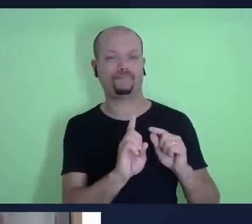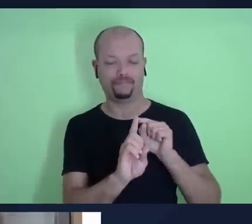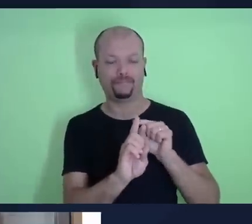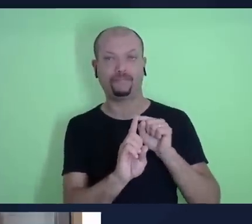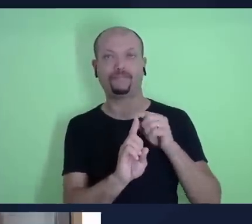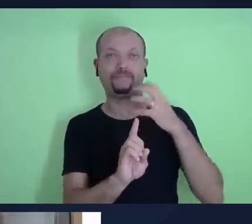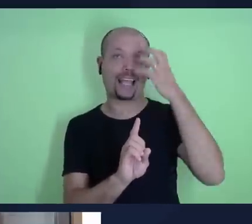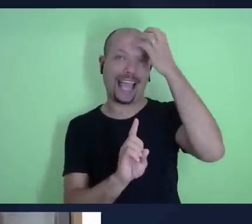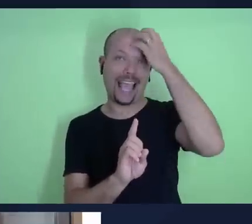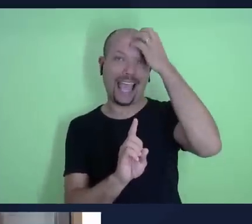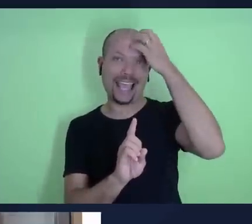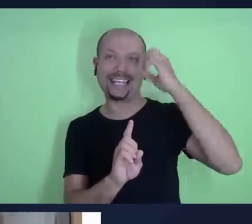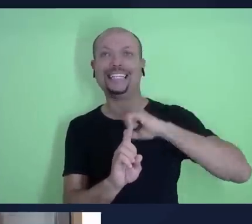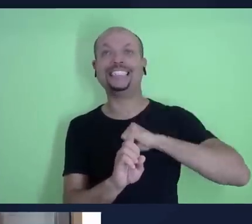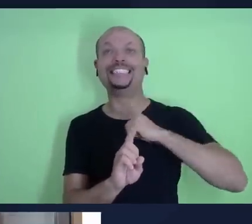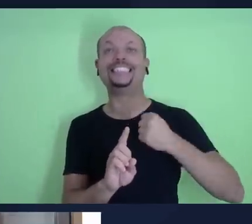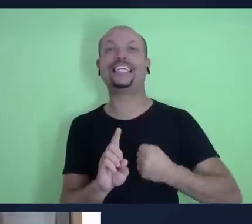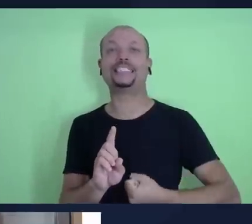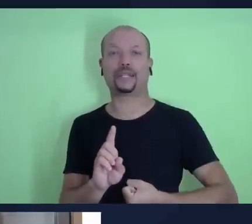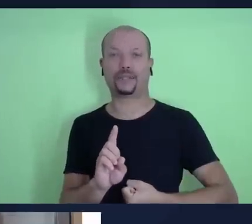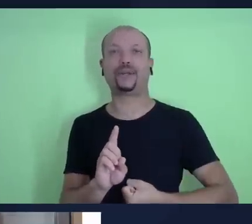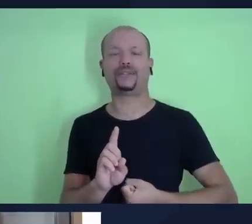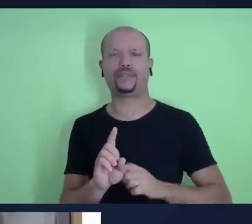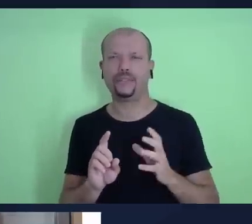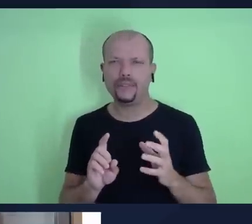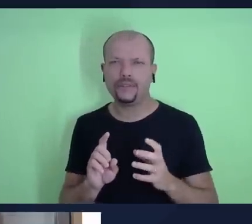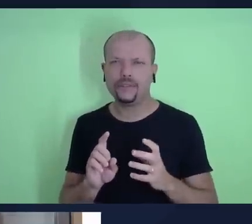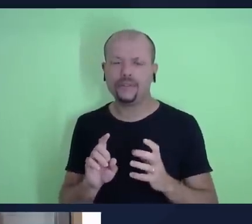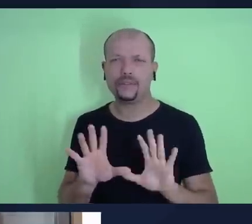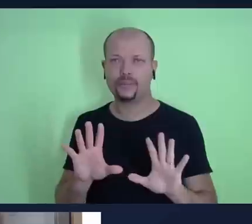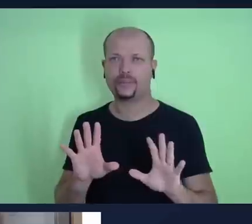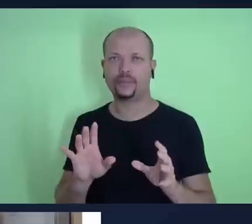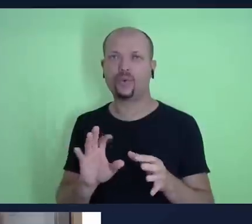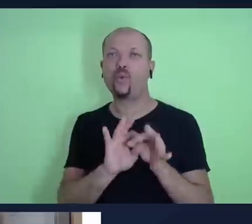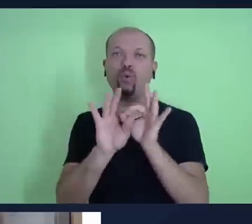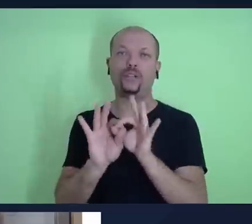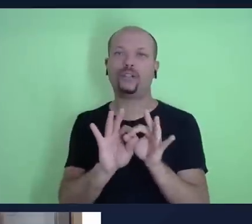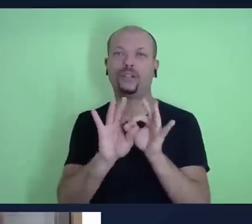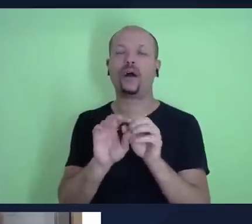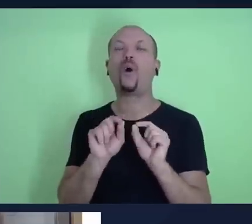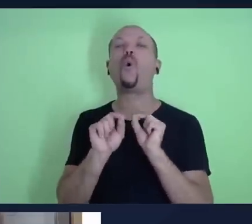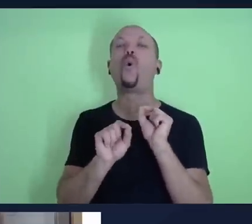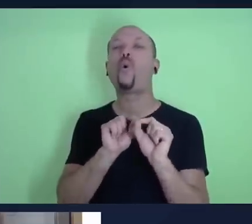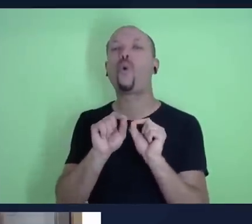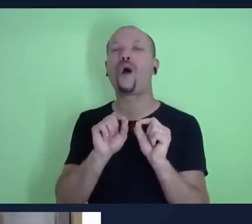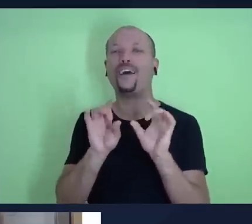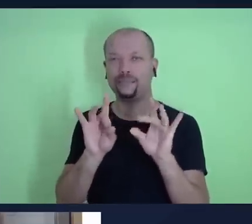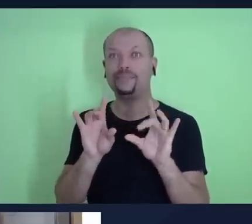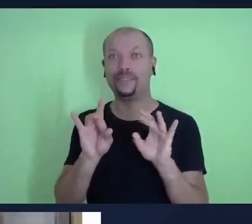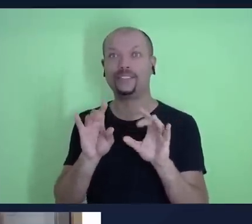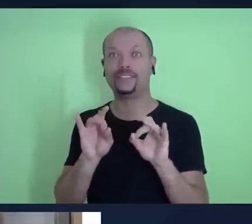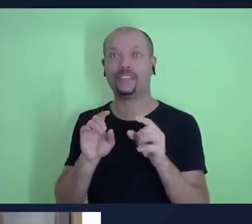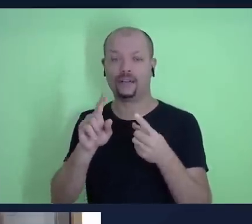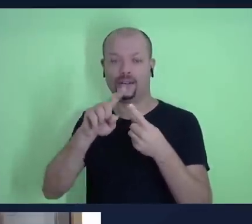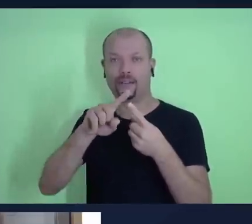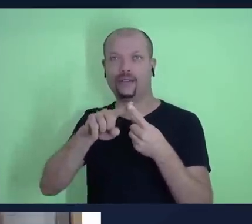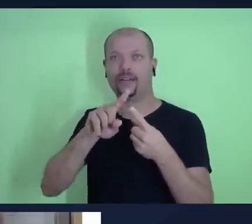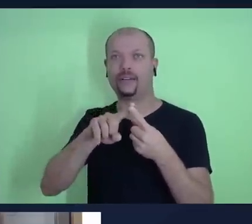e sacerdote, né? Uma figura que une a questão do Estado e a questão